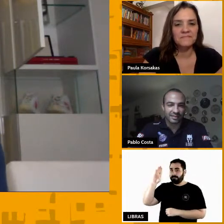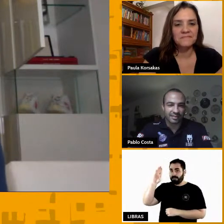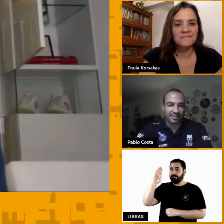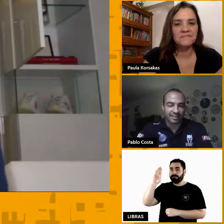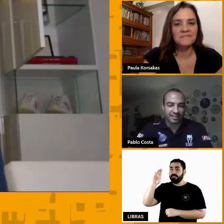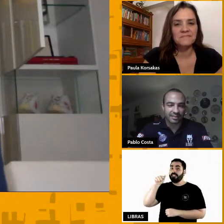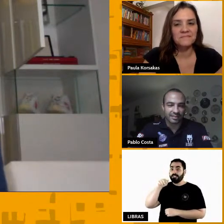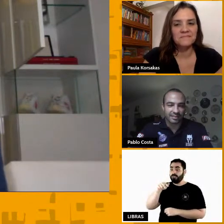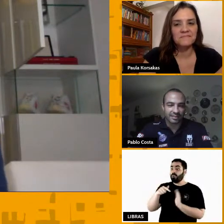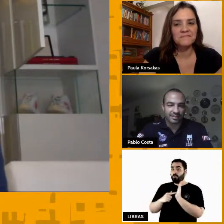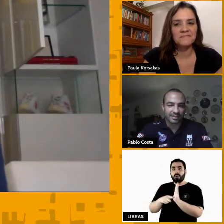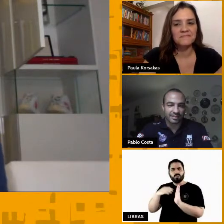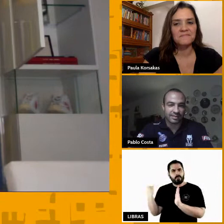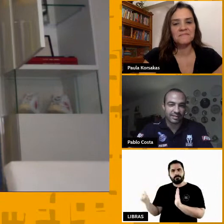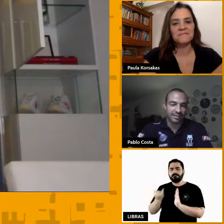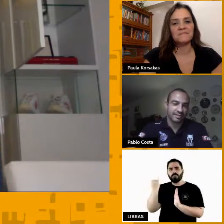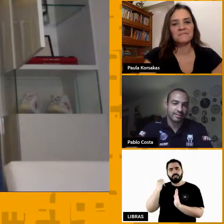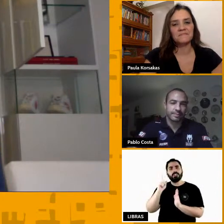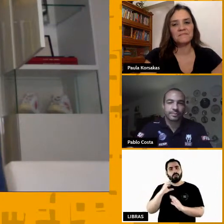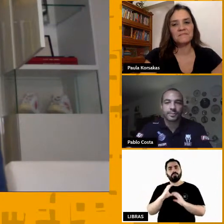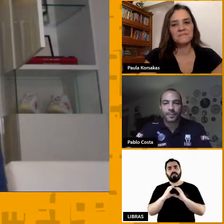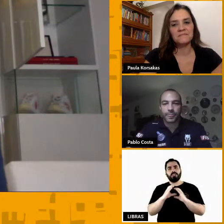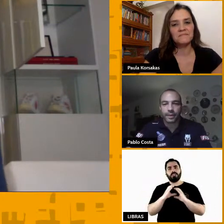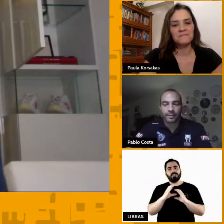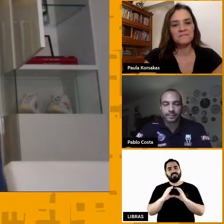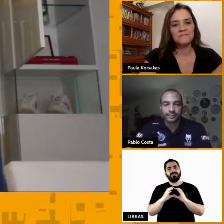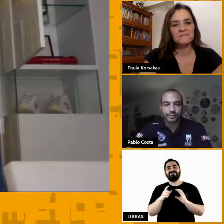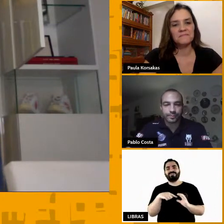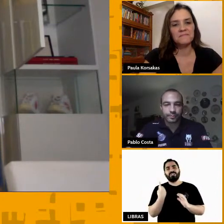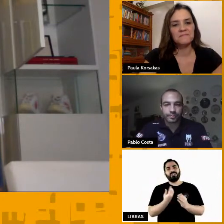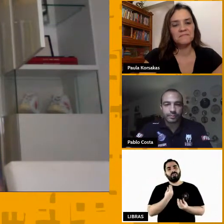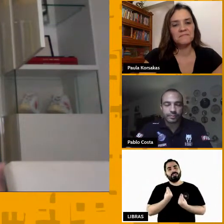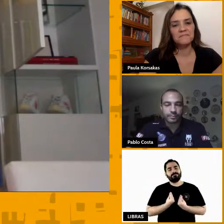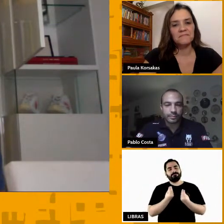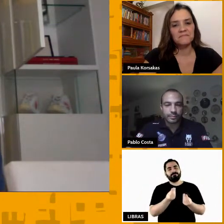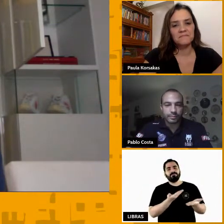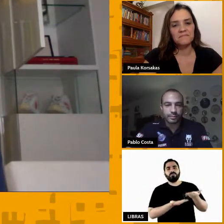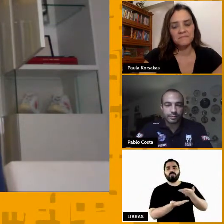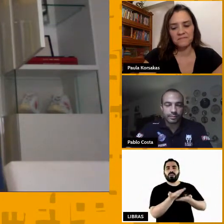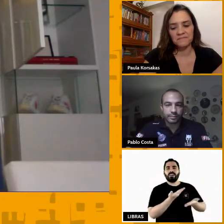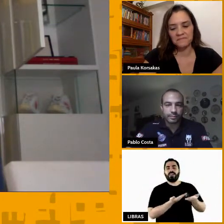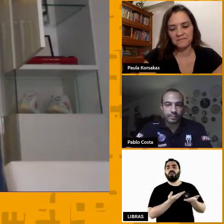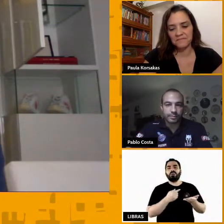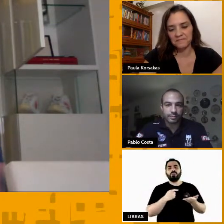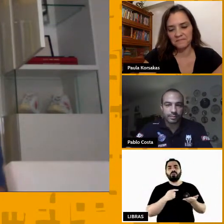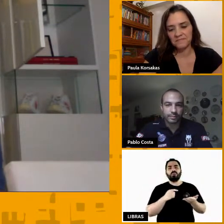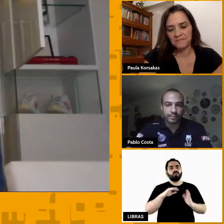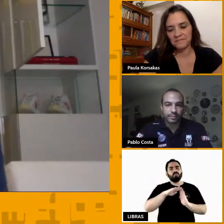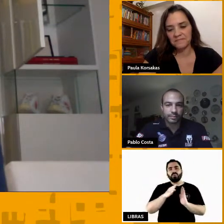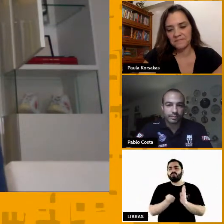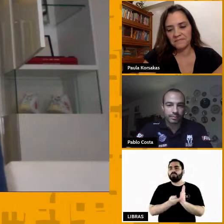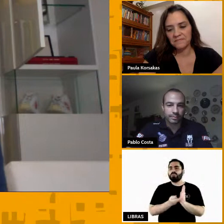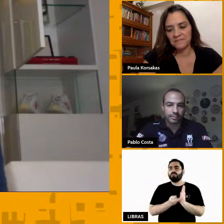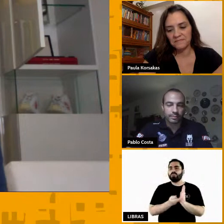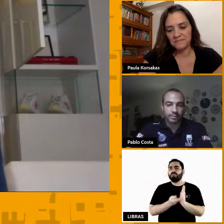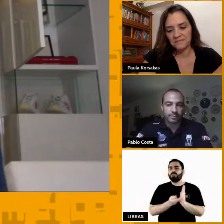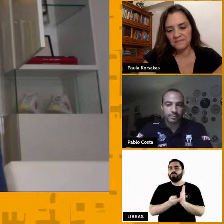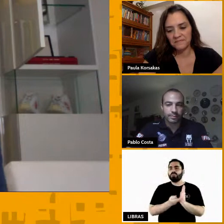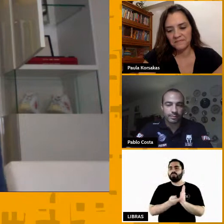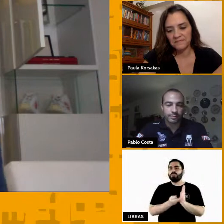e que a gente possa estar passando um pouquinho daquilo que a gente tem aprendido no dia a dia para pessoas que também